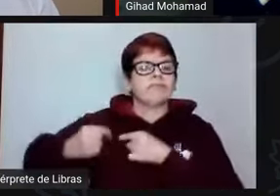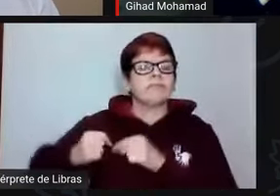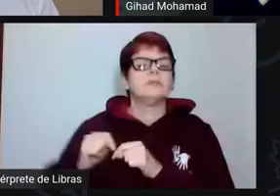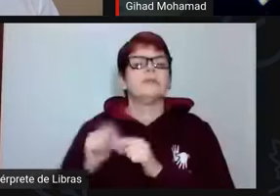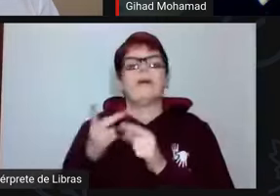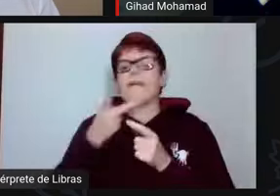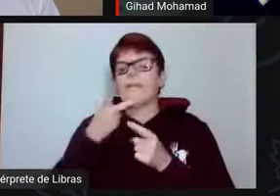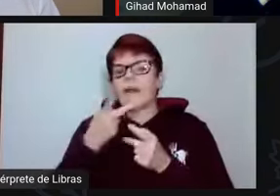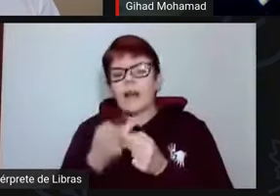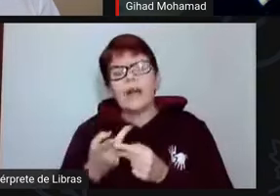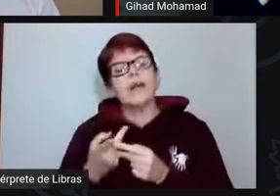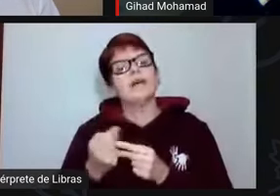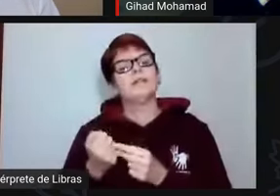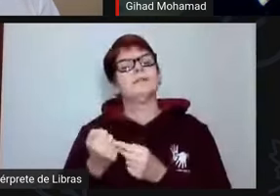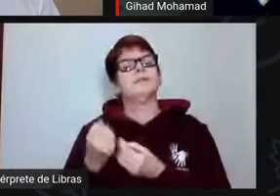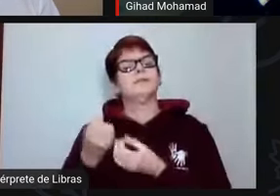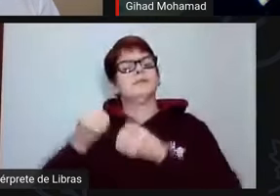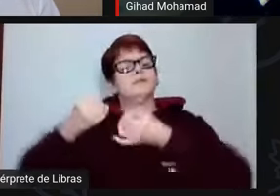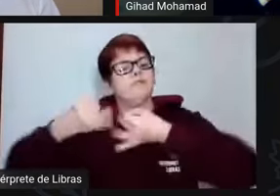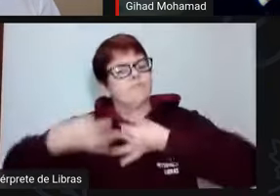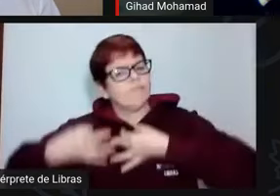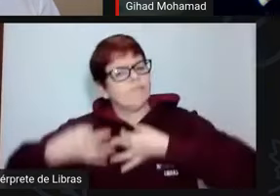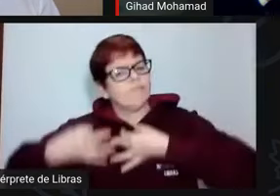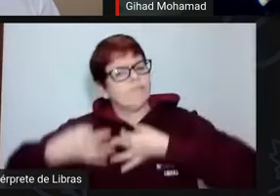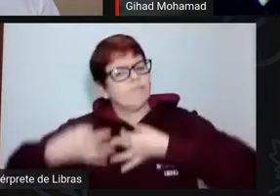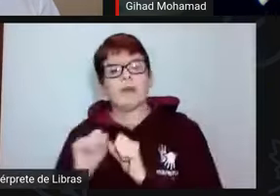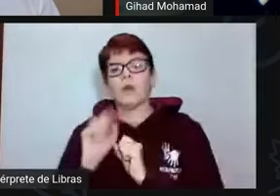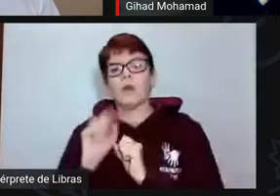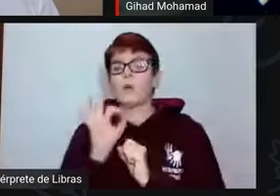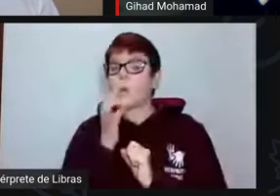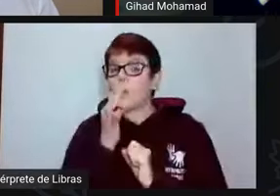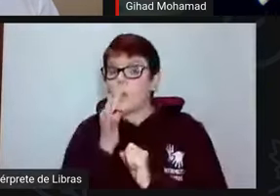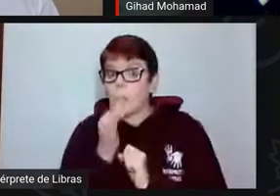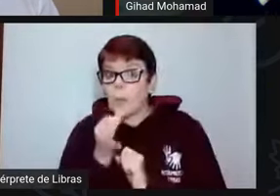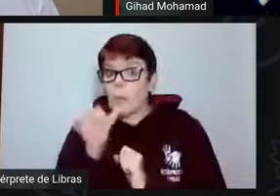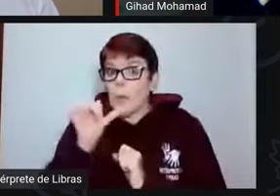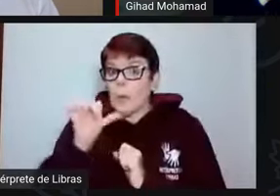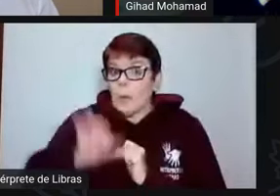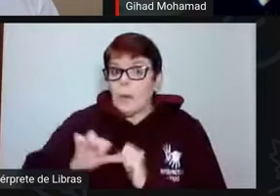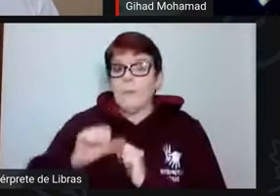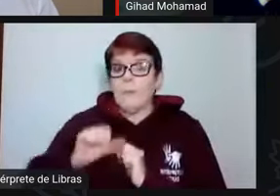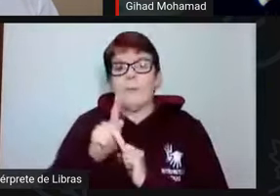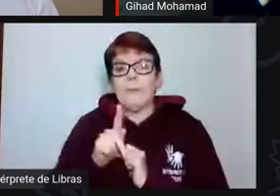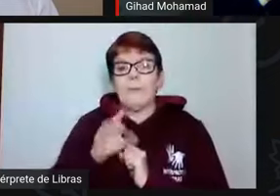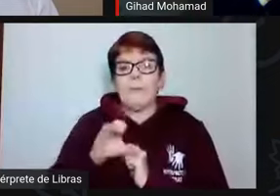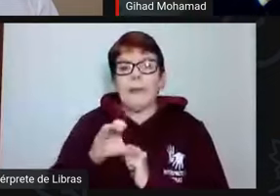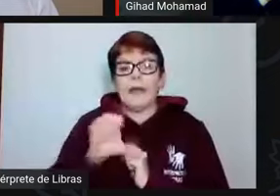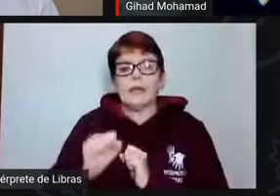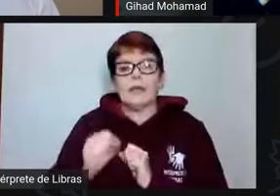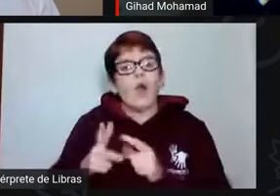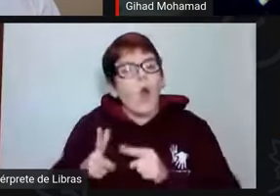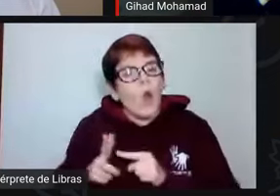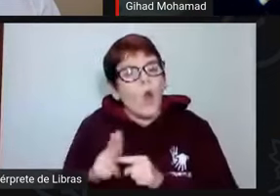e do debate sobre o desastre que seria a PEC do teto de gastos.